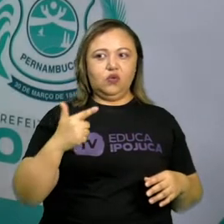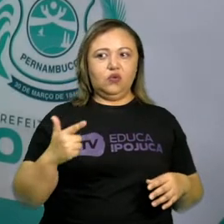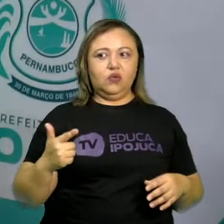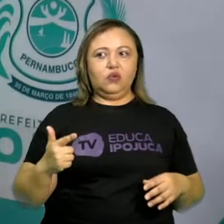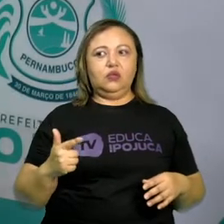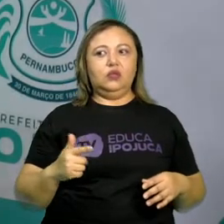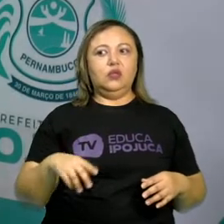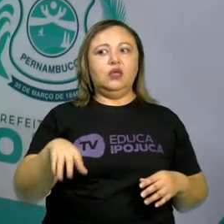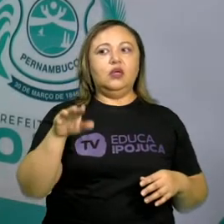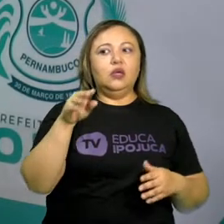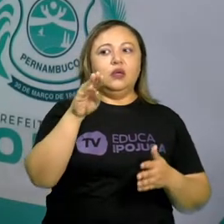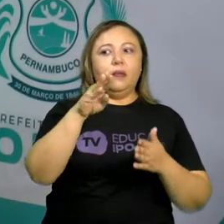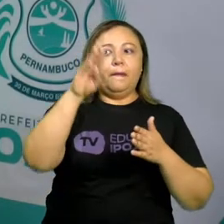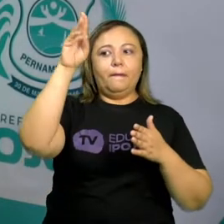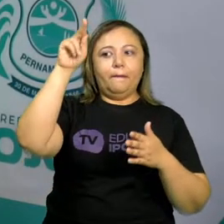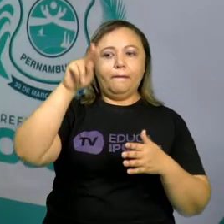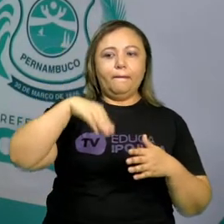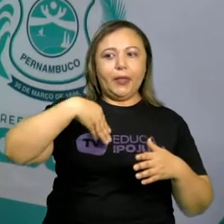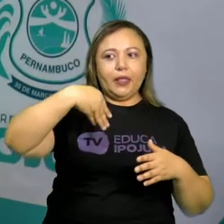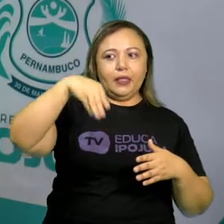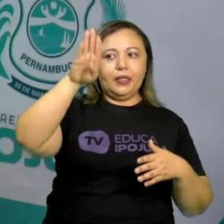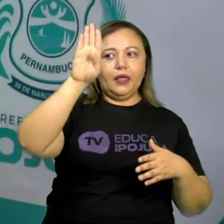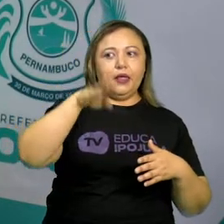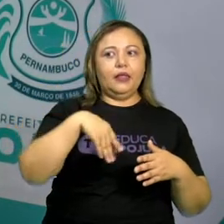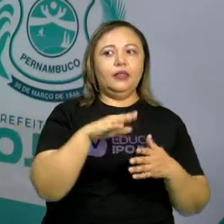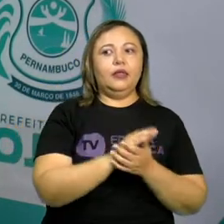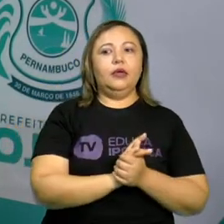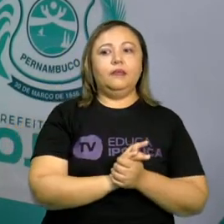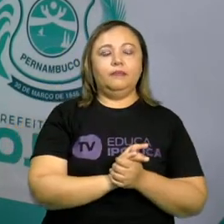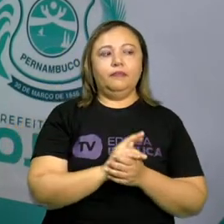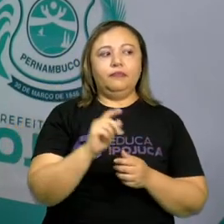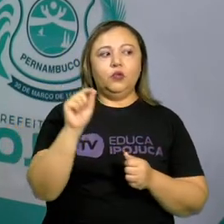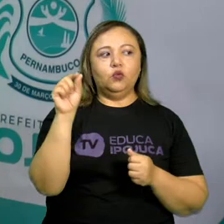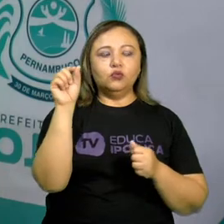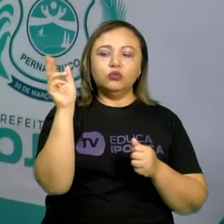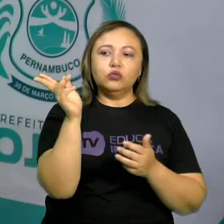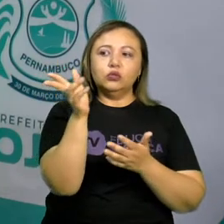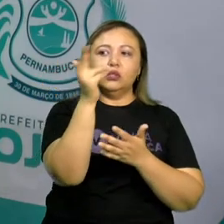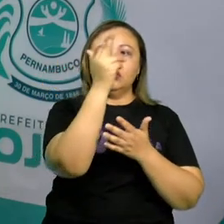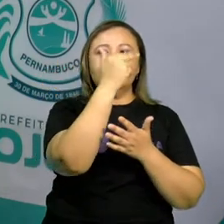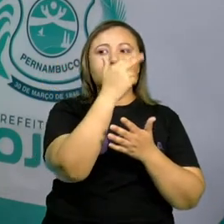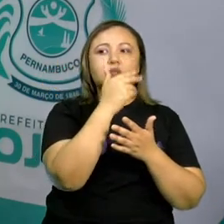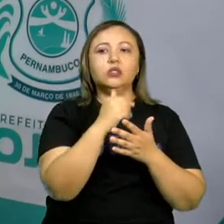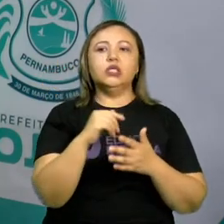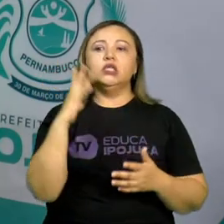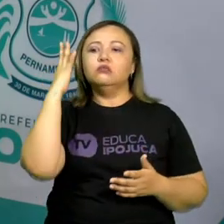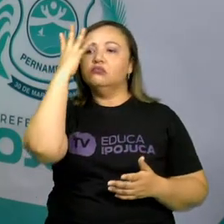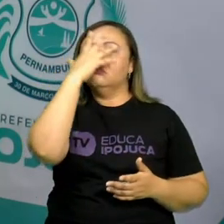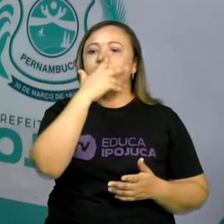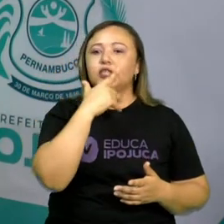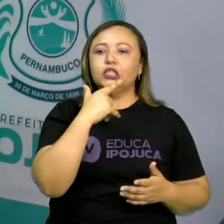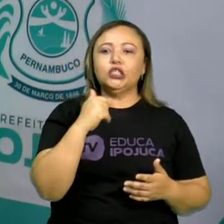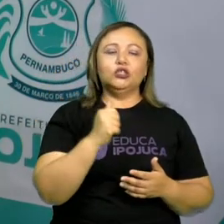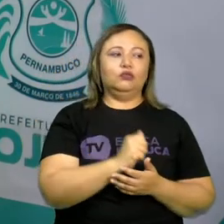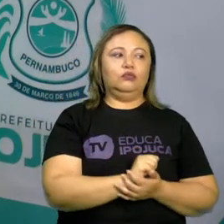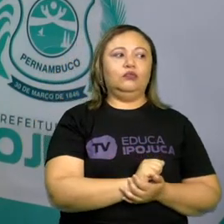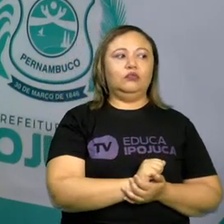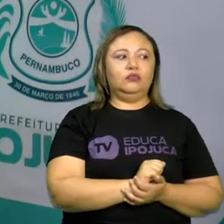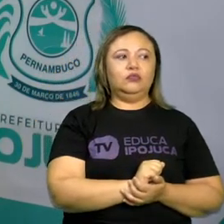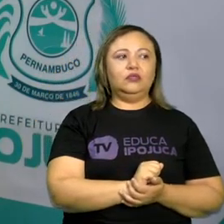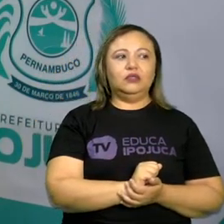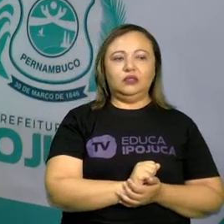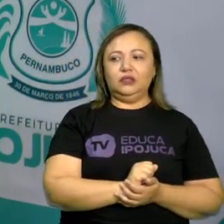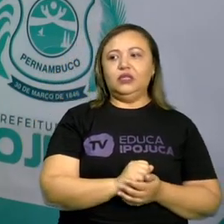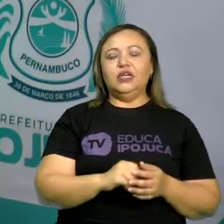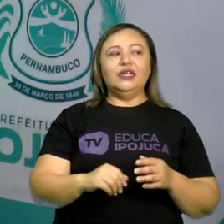elas pintadas? As pintadas, né? Os desenhos. O desenho ficou lindo. A gente pode